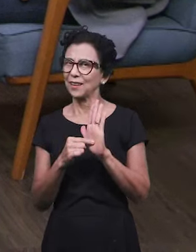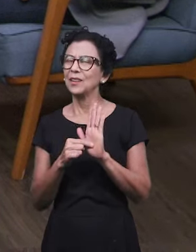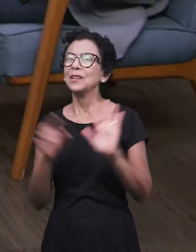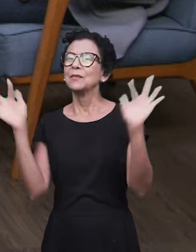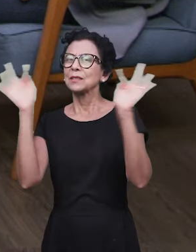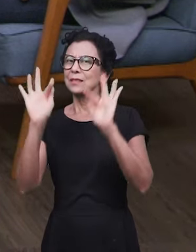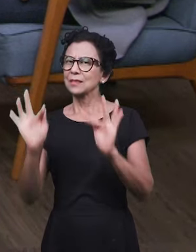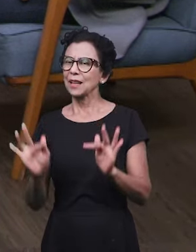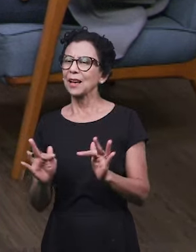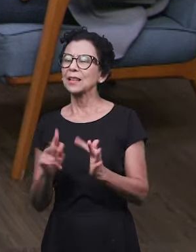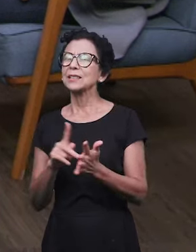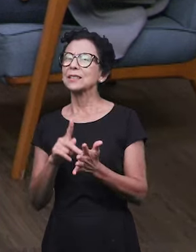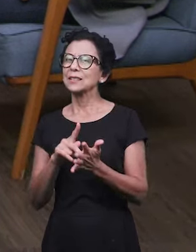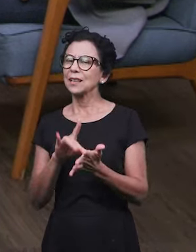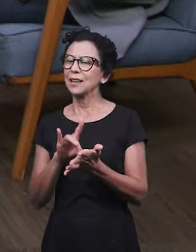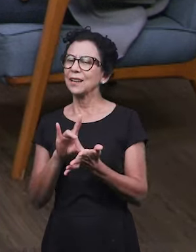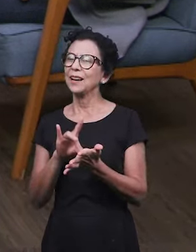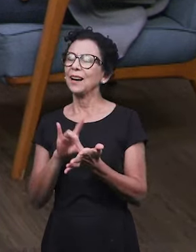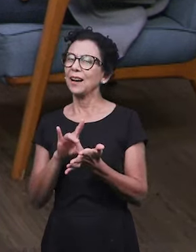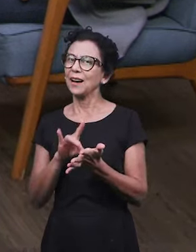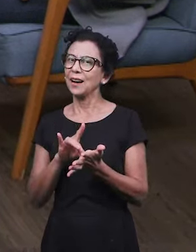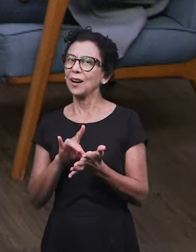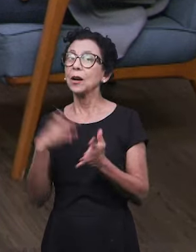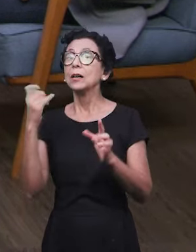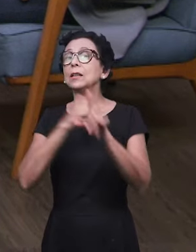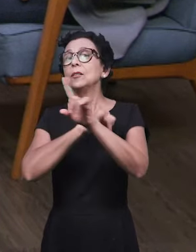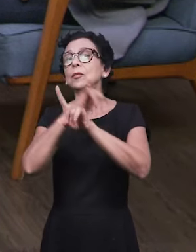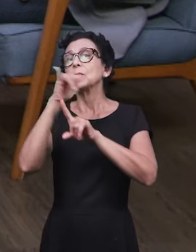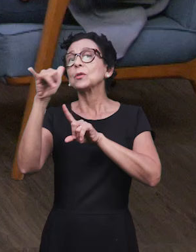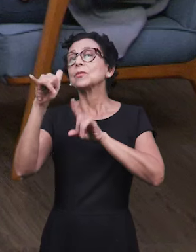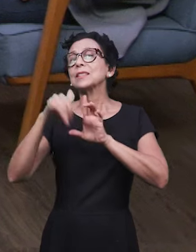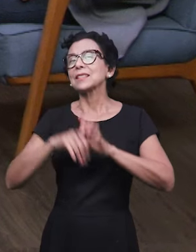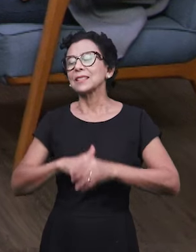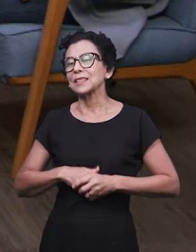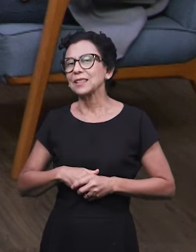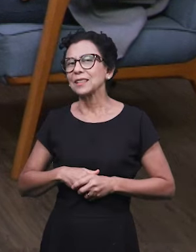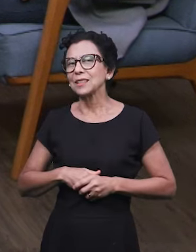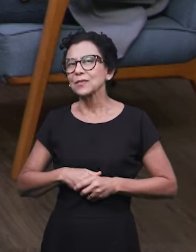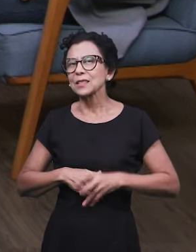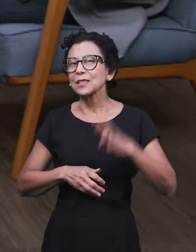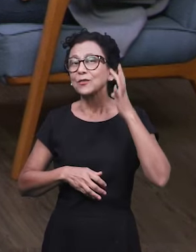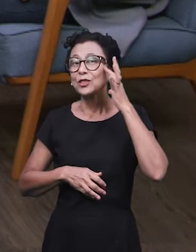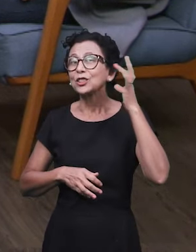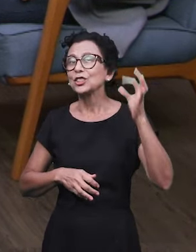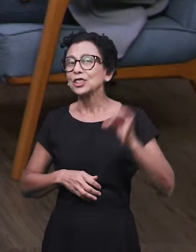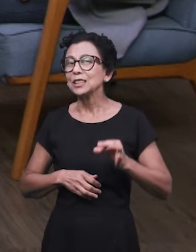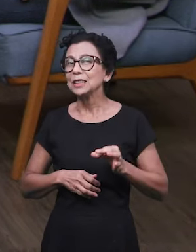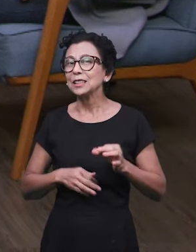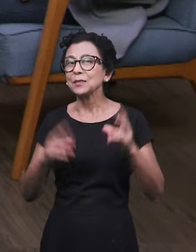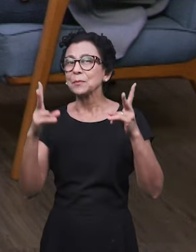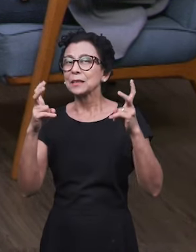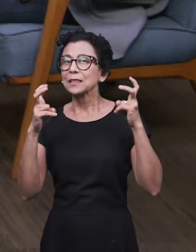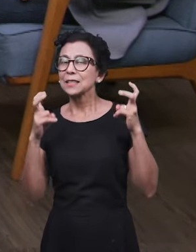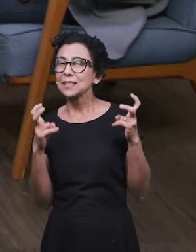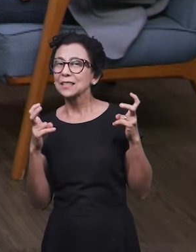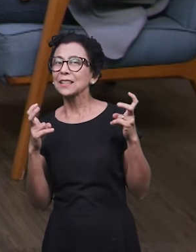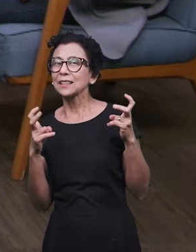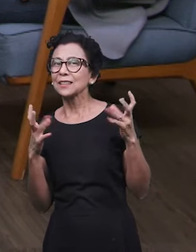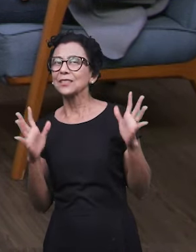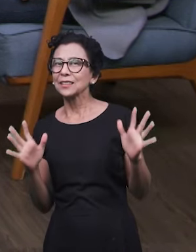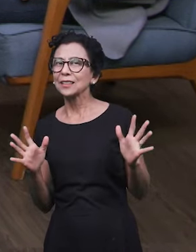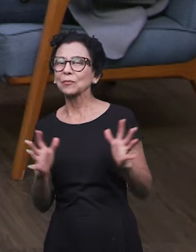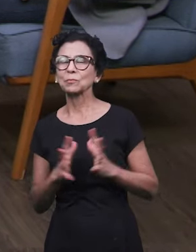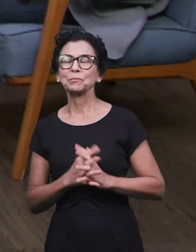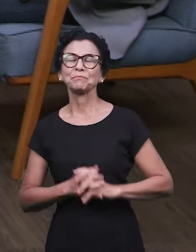profecia dentro de você e deixa a sua felicidade comigo, porque eu é vou tomar conta da sua felicidade. É mais ou menos isso. Não temos